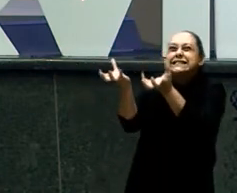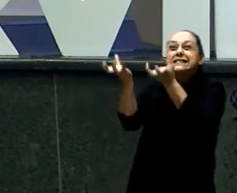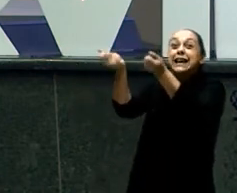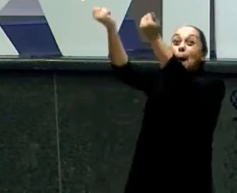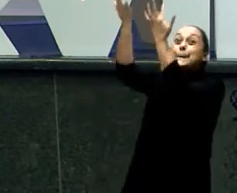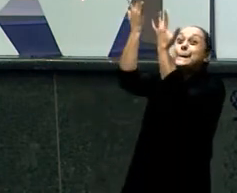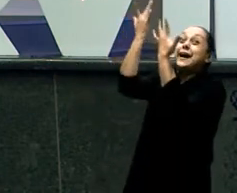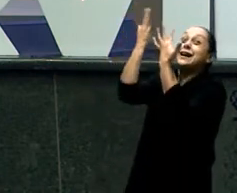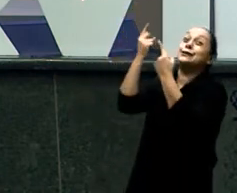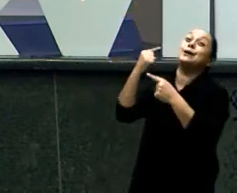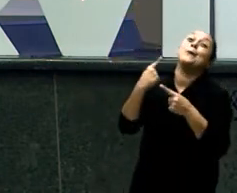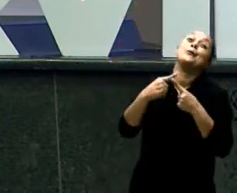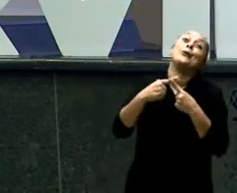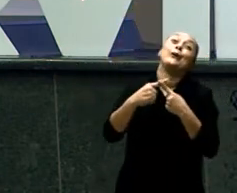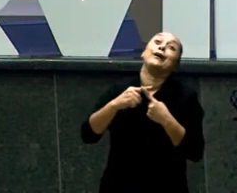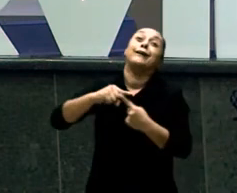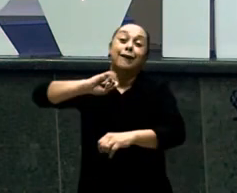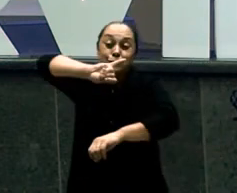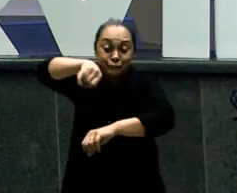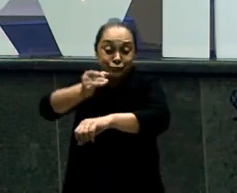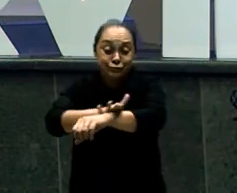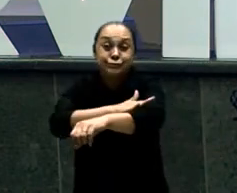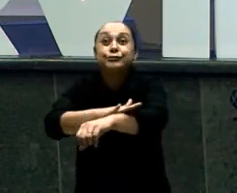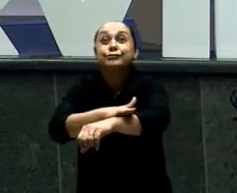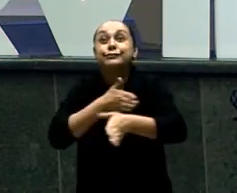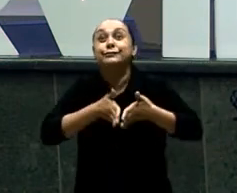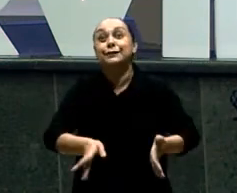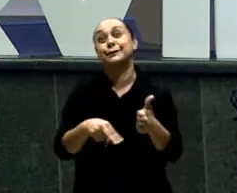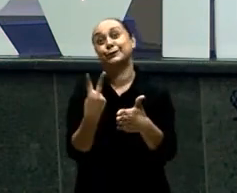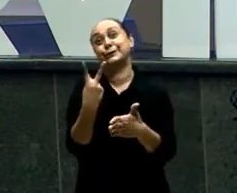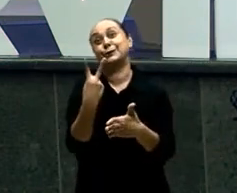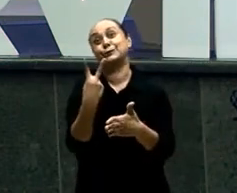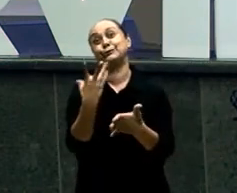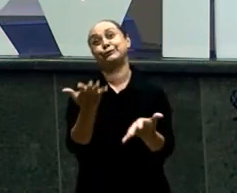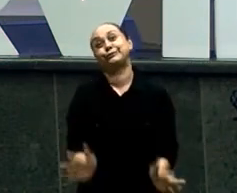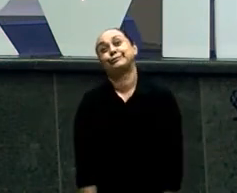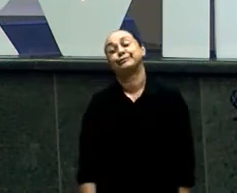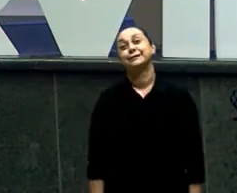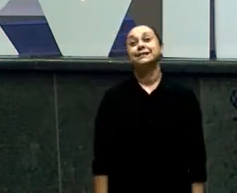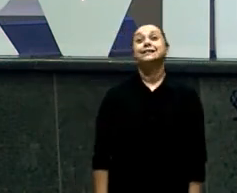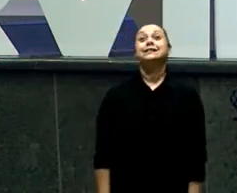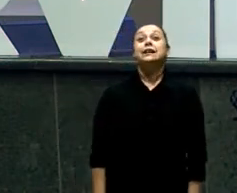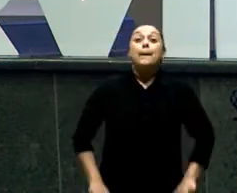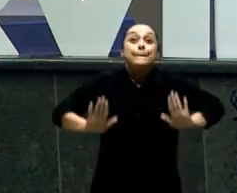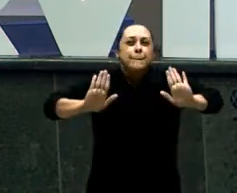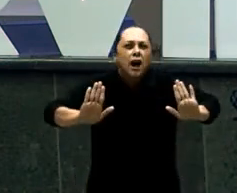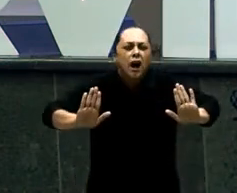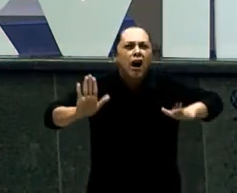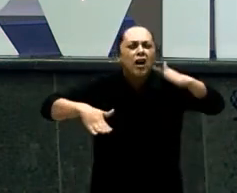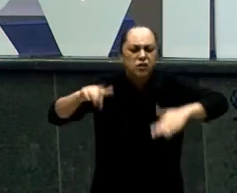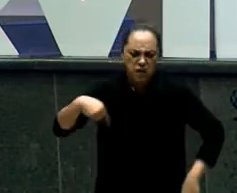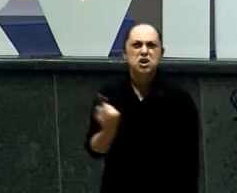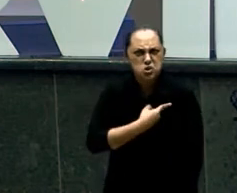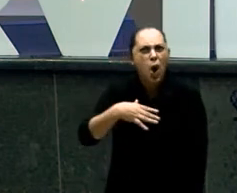Quantas vezes Você trava batalhas Para ser Alguém que você Já é E as vezes Você sofre